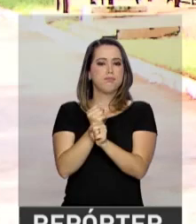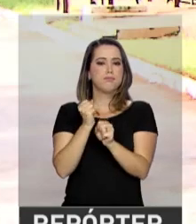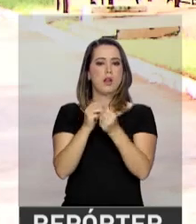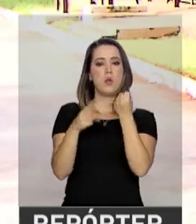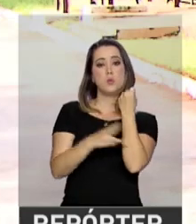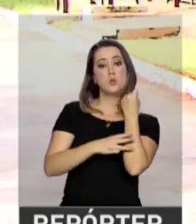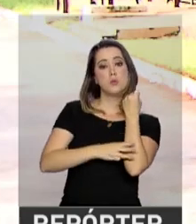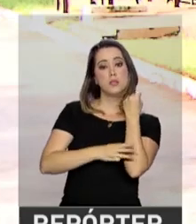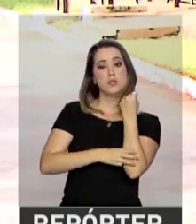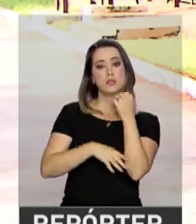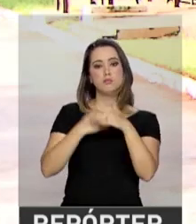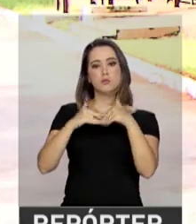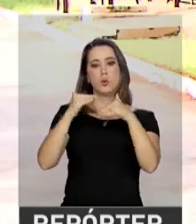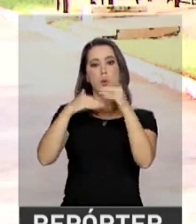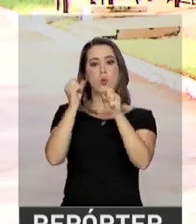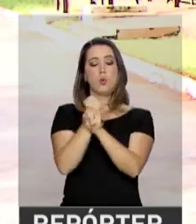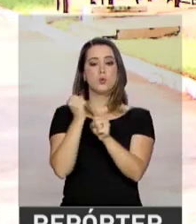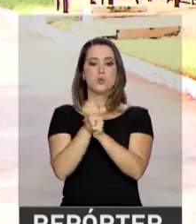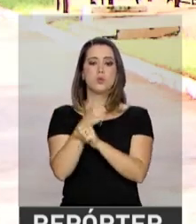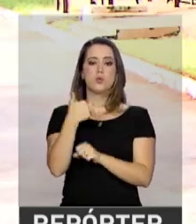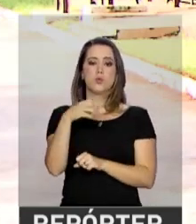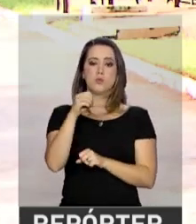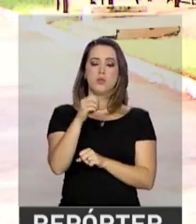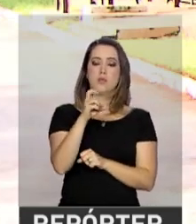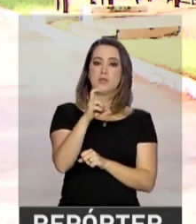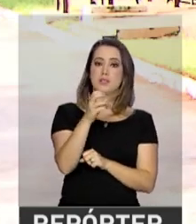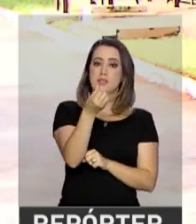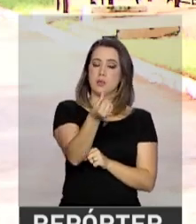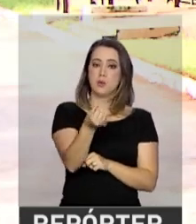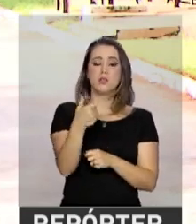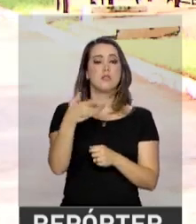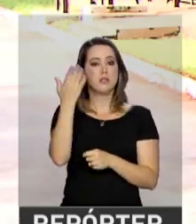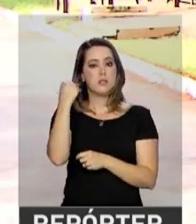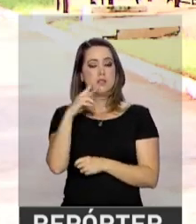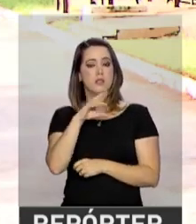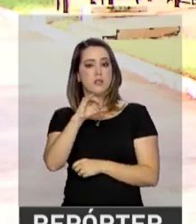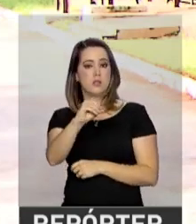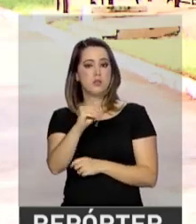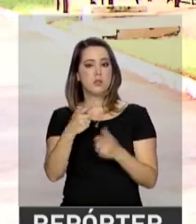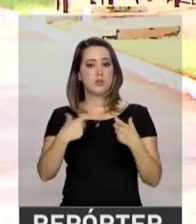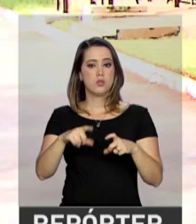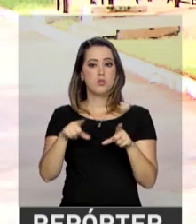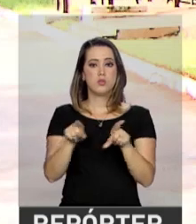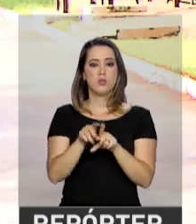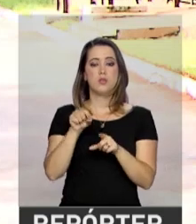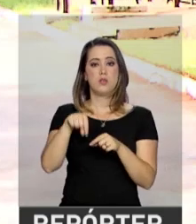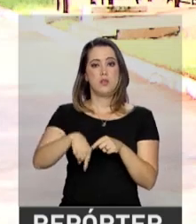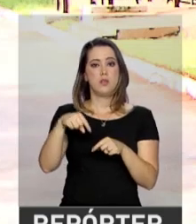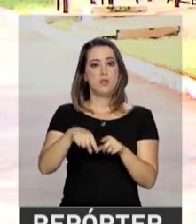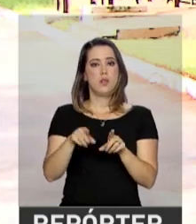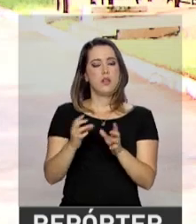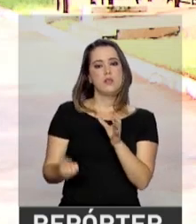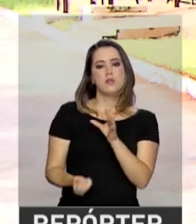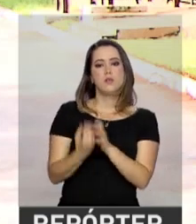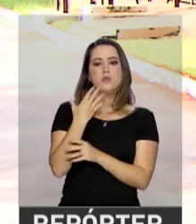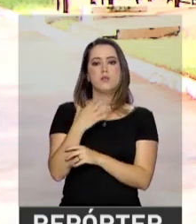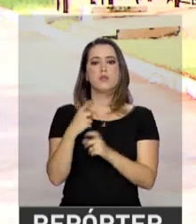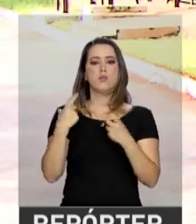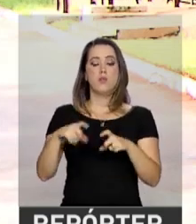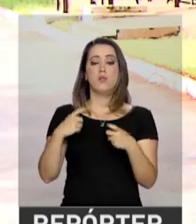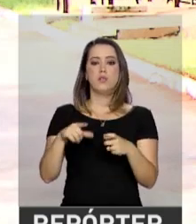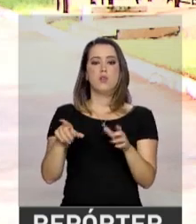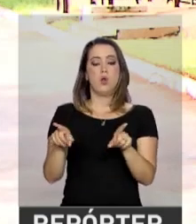erguido em 1956. E se no Rio de Janeiro a sede do governo era o Palácio do Catete, aqui foi inaugurado o